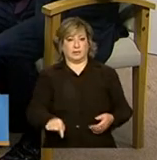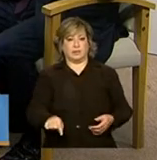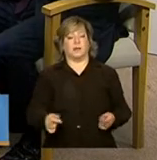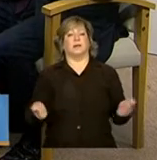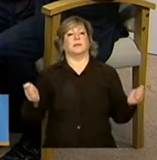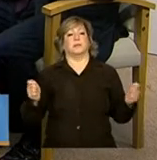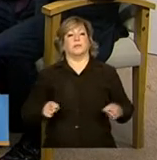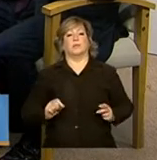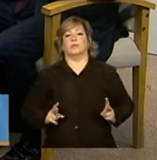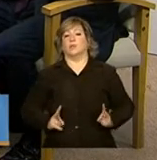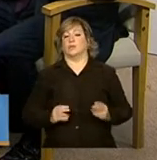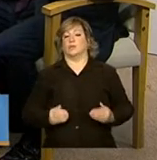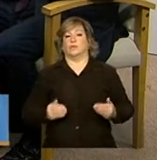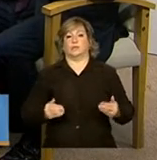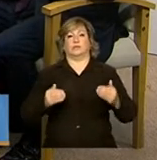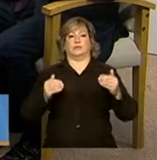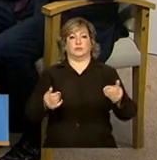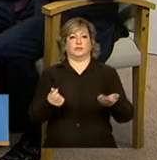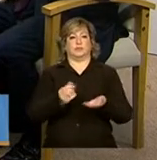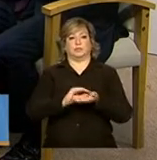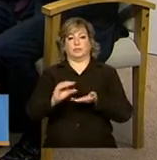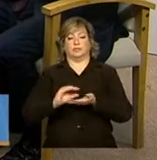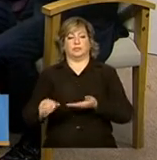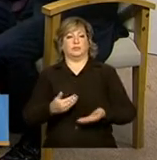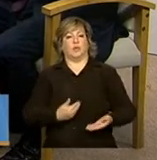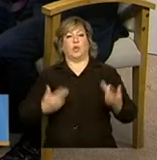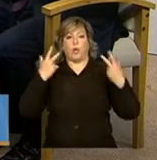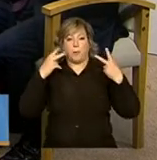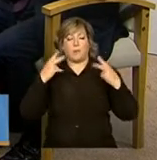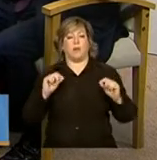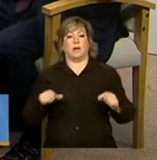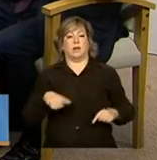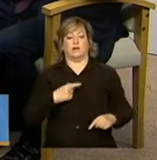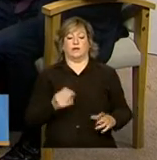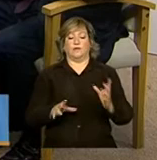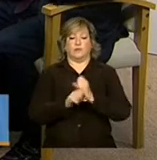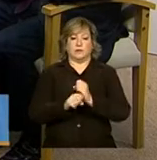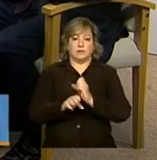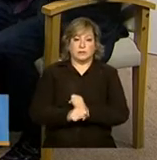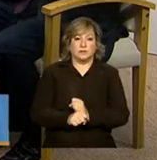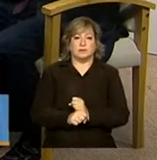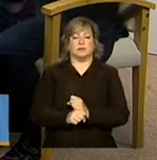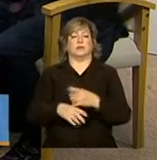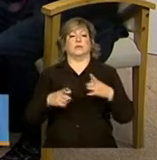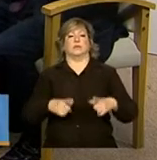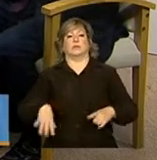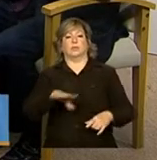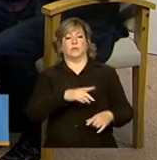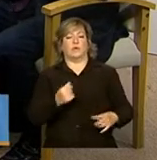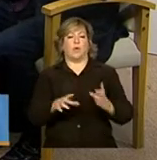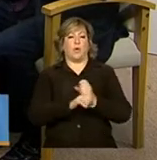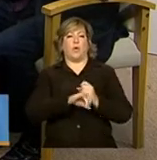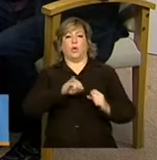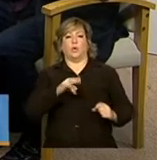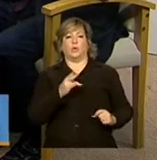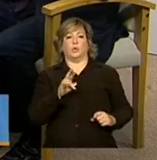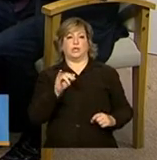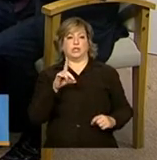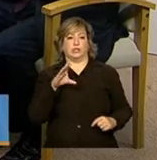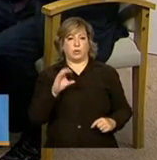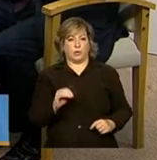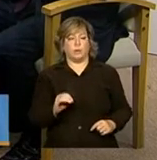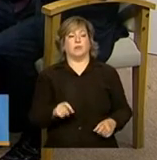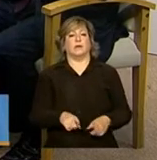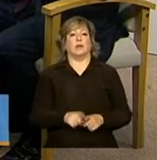o rito de execução de recurso público normal. Então, assim, o pessoal de financeiro e o pessoal da área jurídica, de contabilidade, não precisa ter